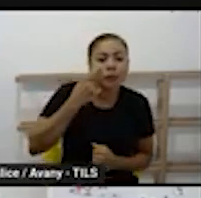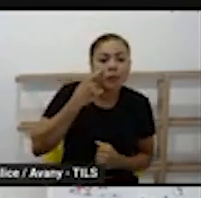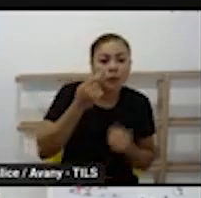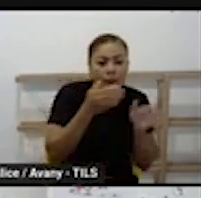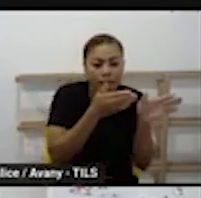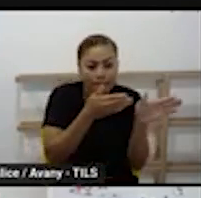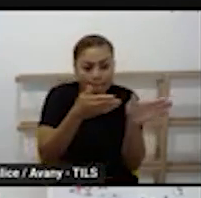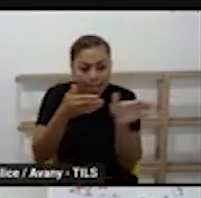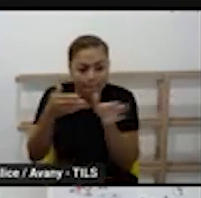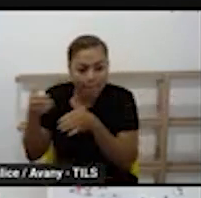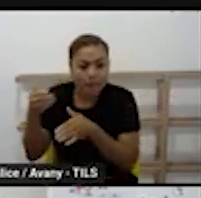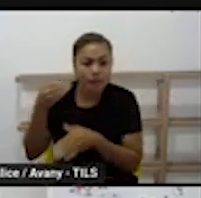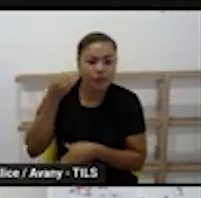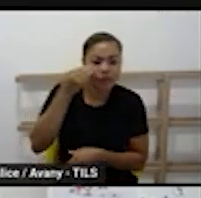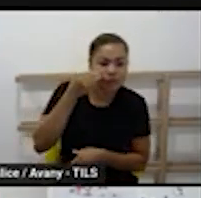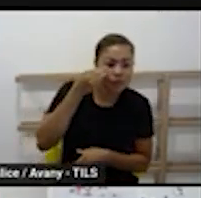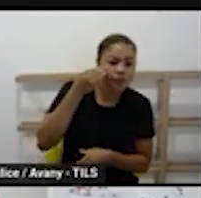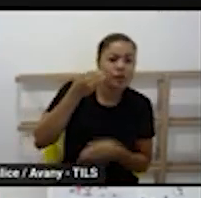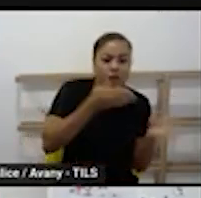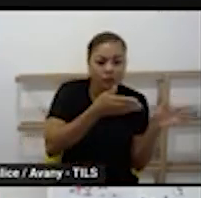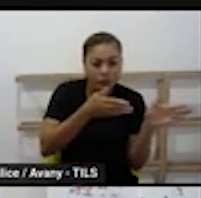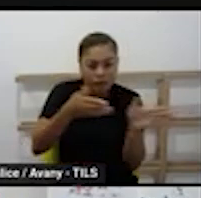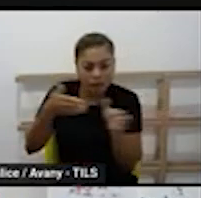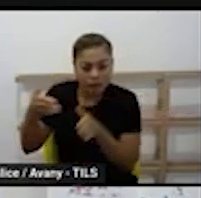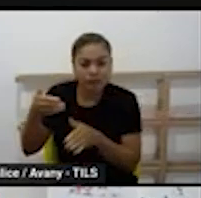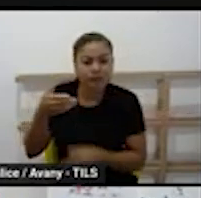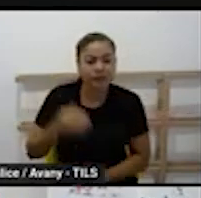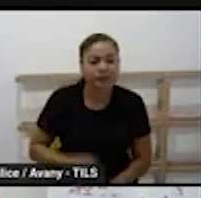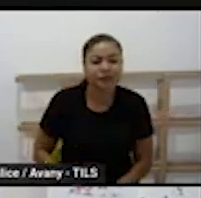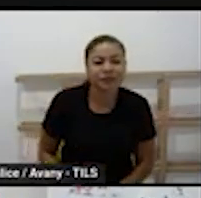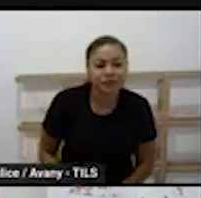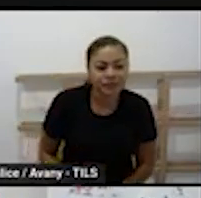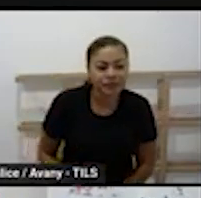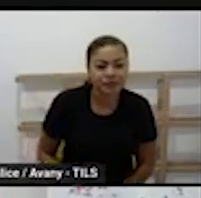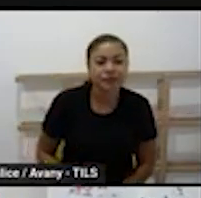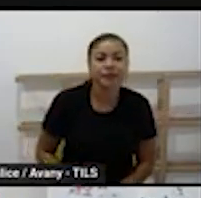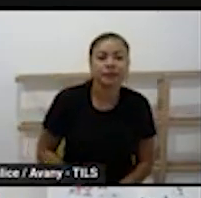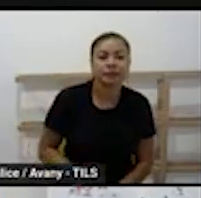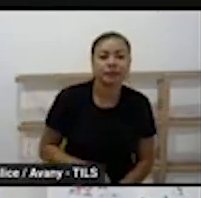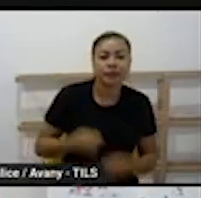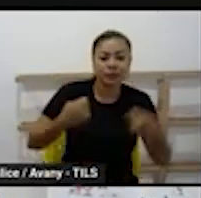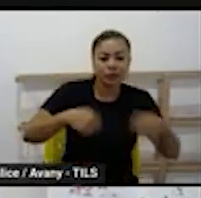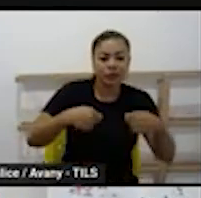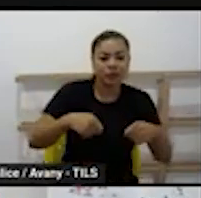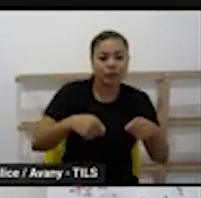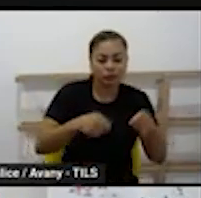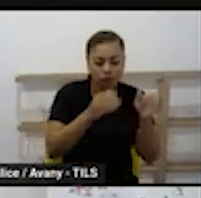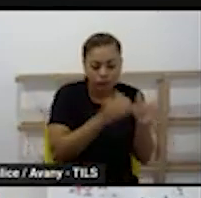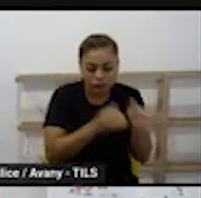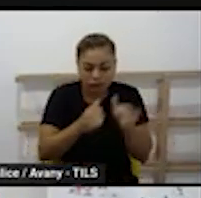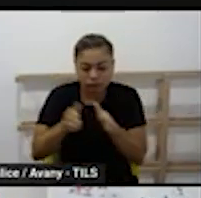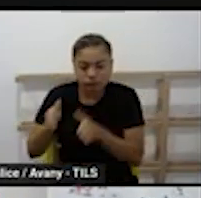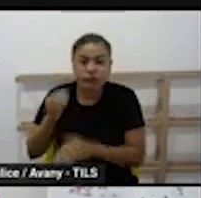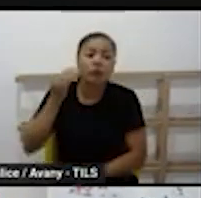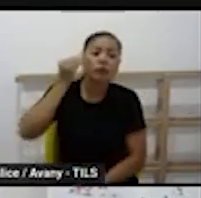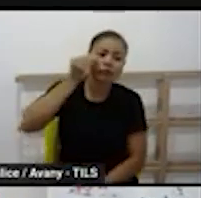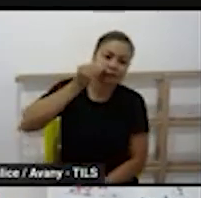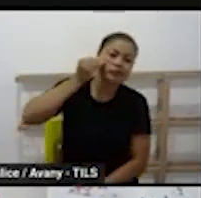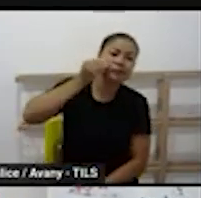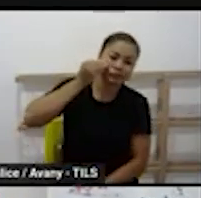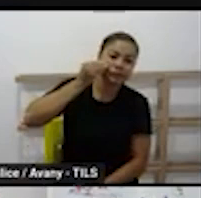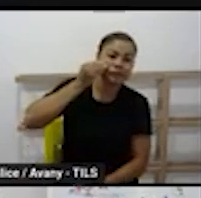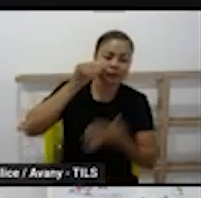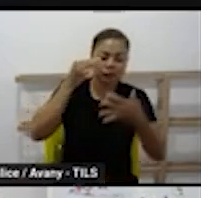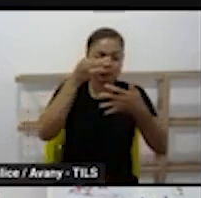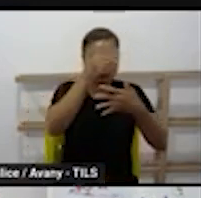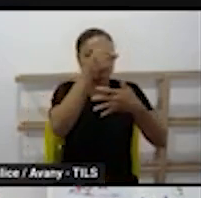interagindo. Muito bem, Pati, é isso mesmo, experiência. Rivani disse que experiências e vivências. Muito bem. Então, os cinco campos